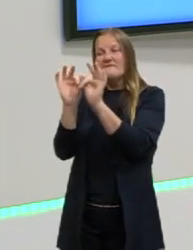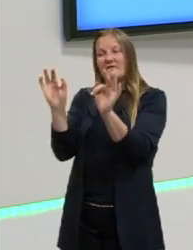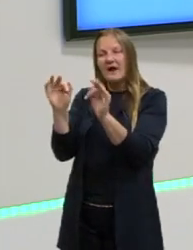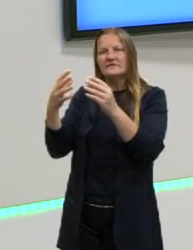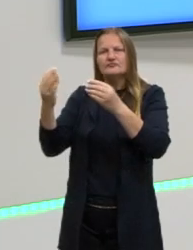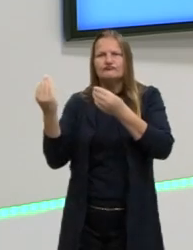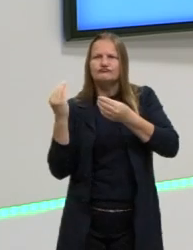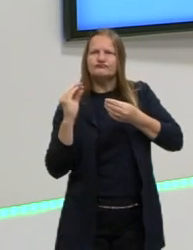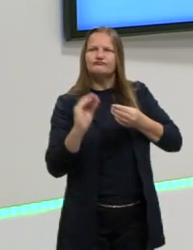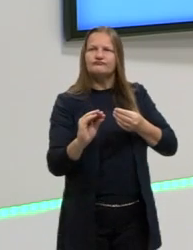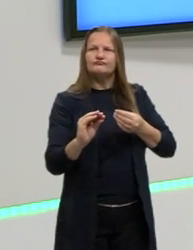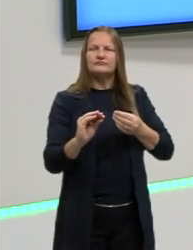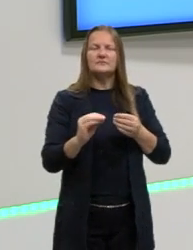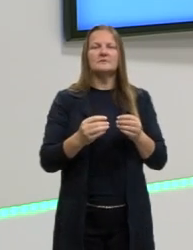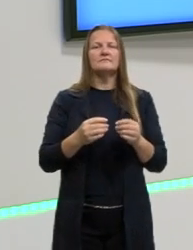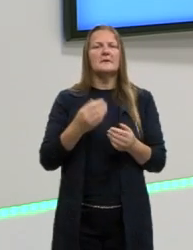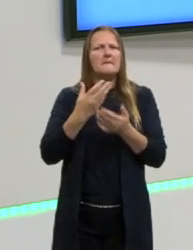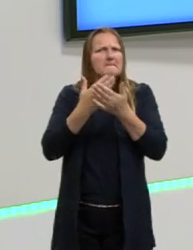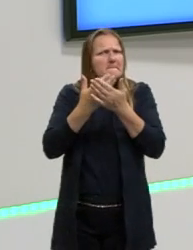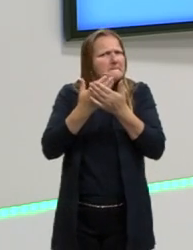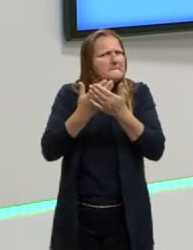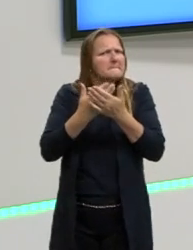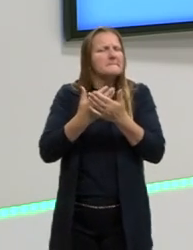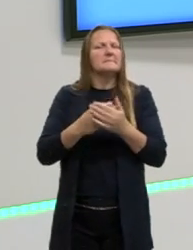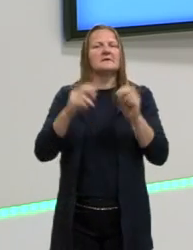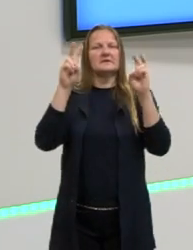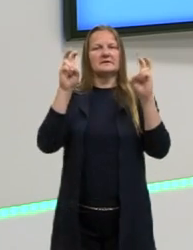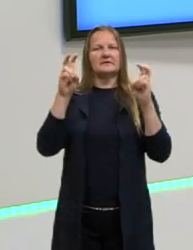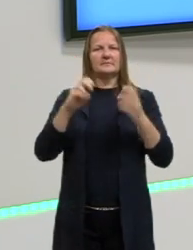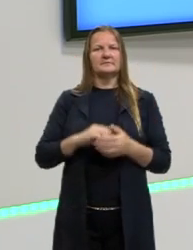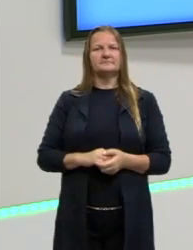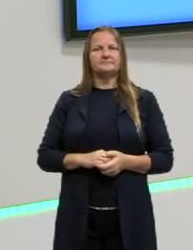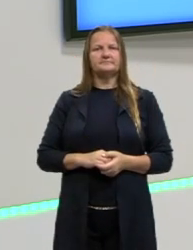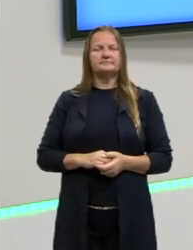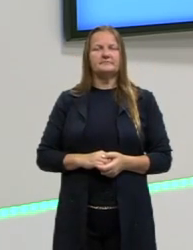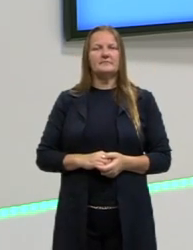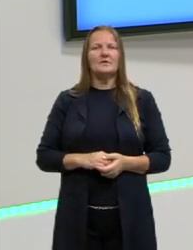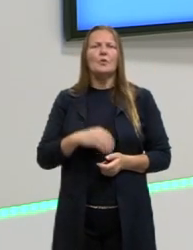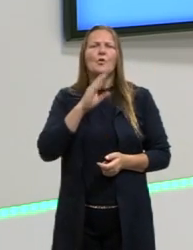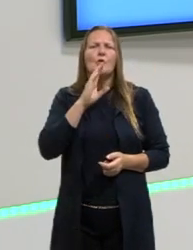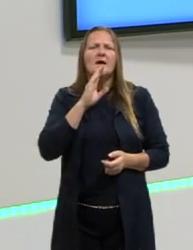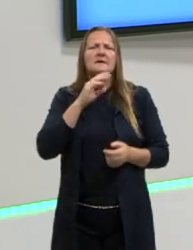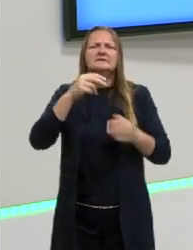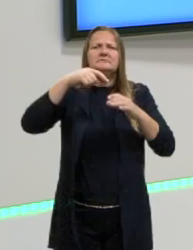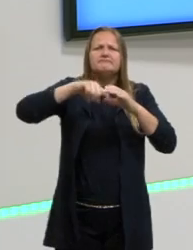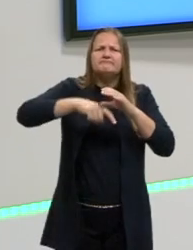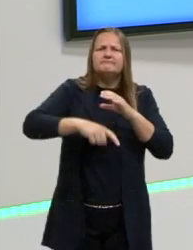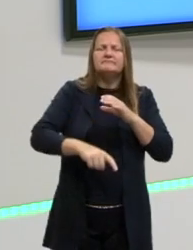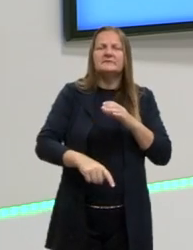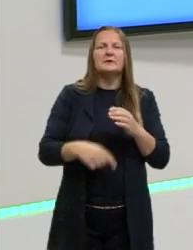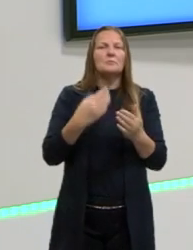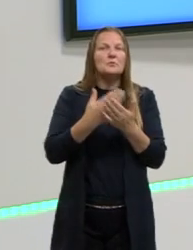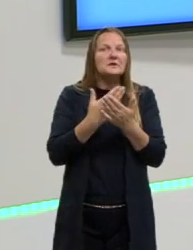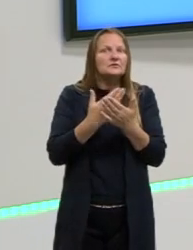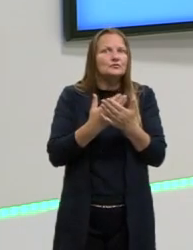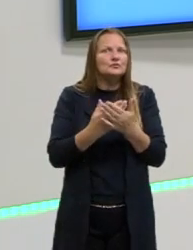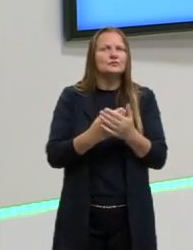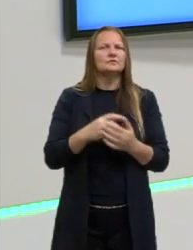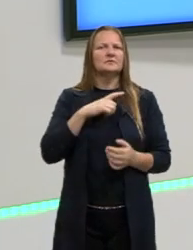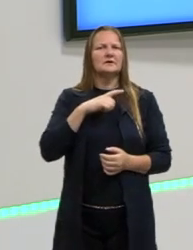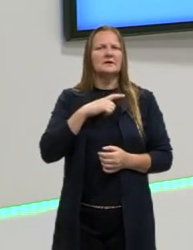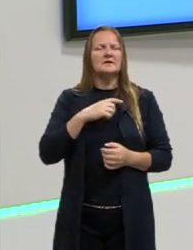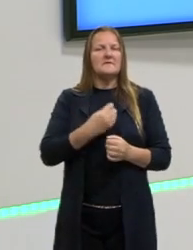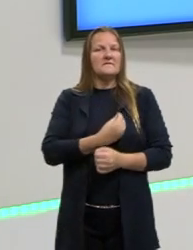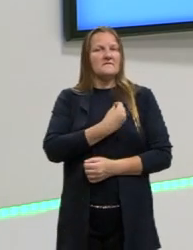estudiosos daquela temática, que entendem porque estudam, porque tem uma